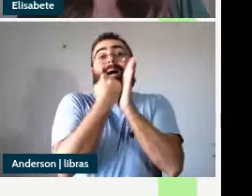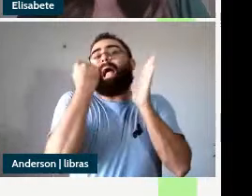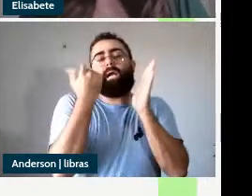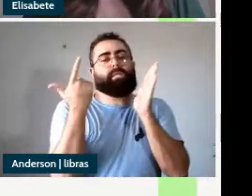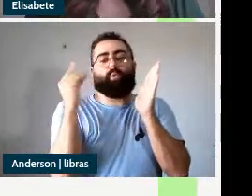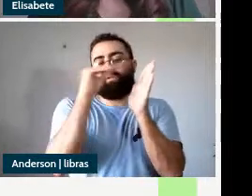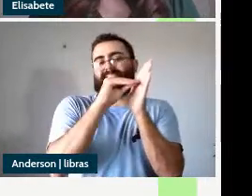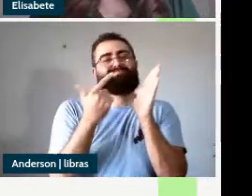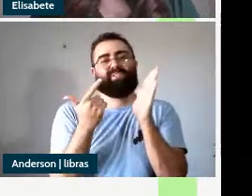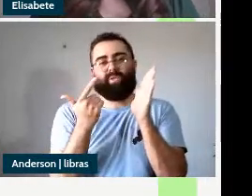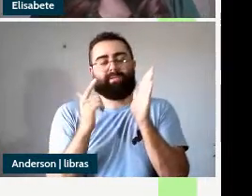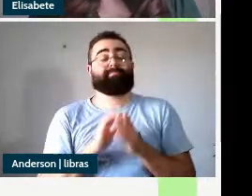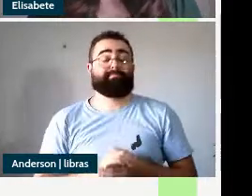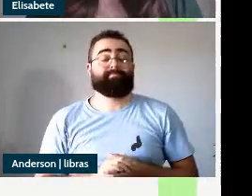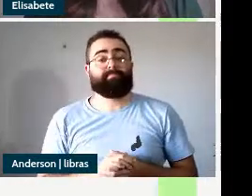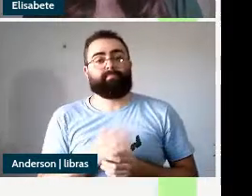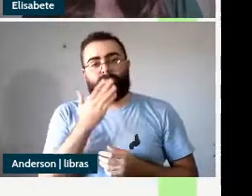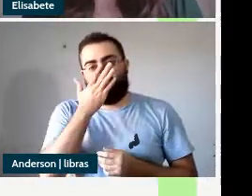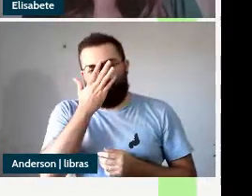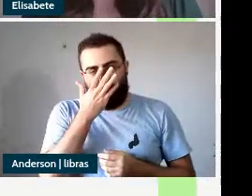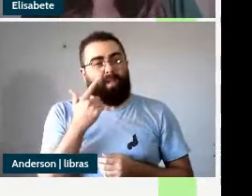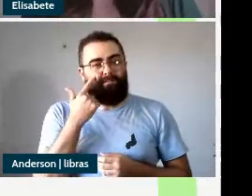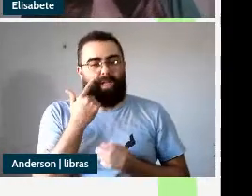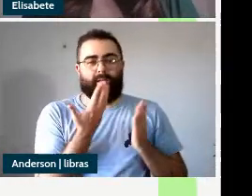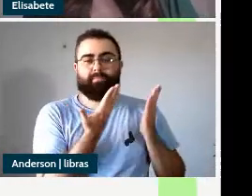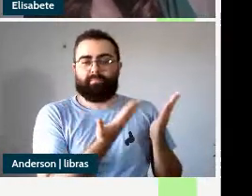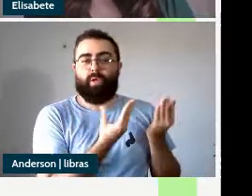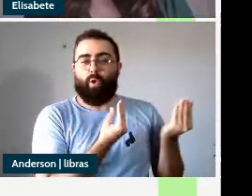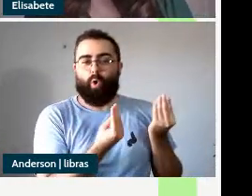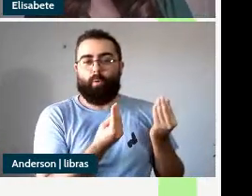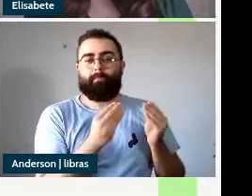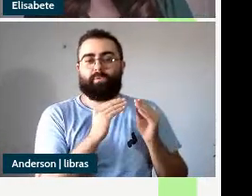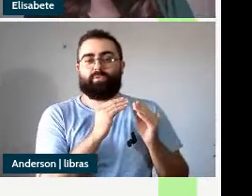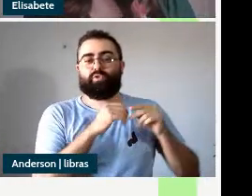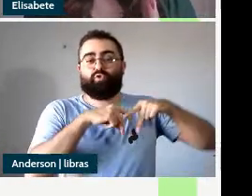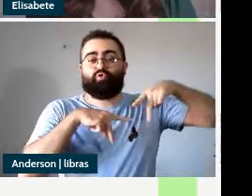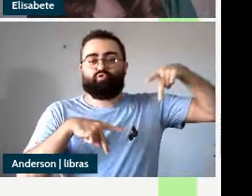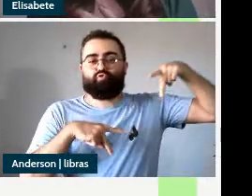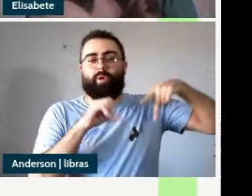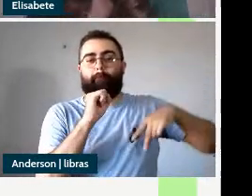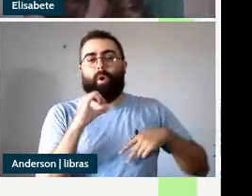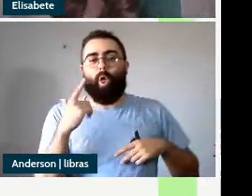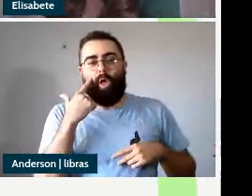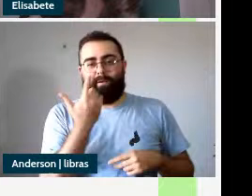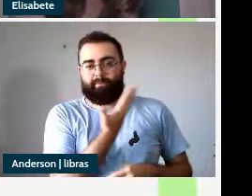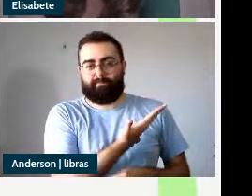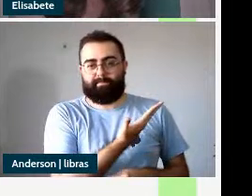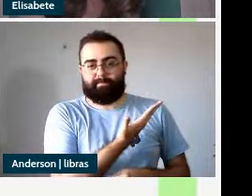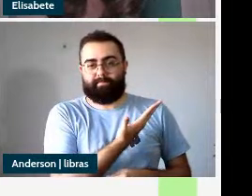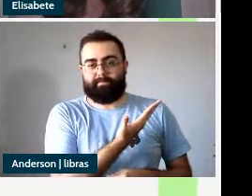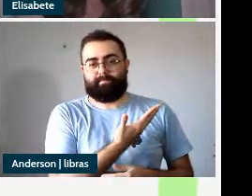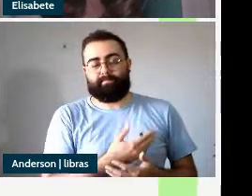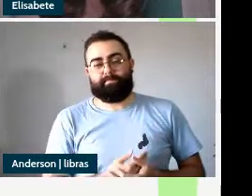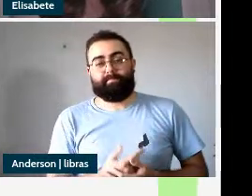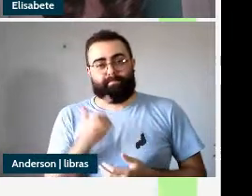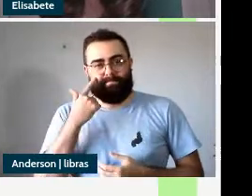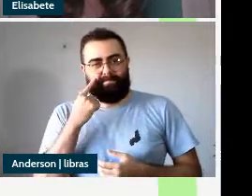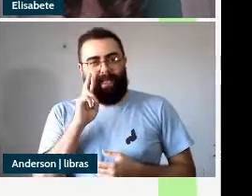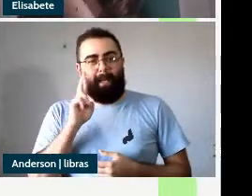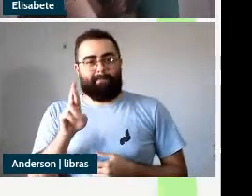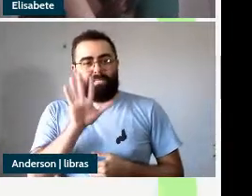então só para detalhar a estrutura da small clause ela é algo mais ou menos nesse sentido que está representado